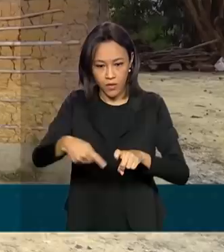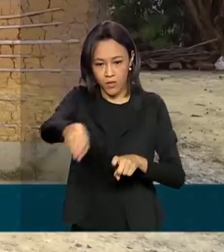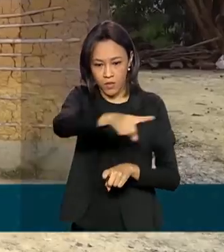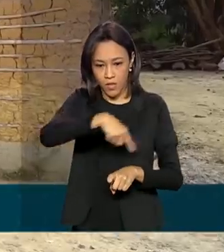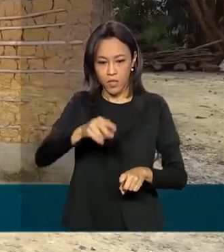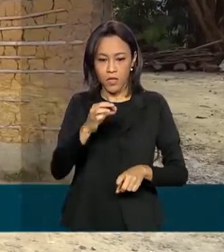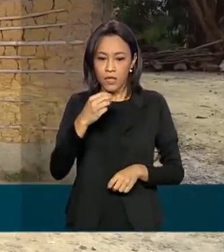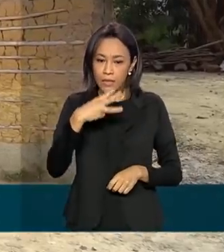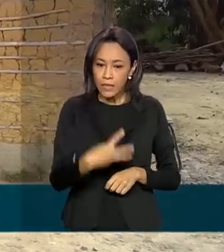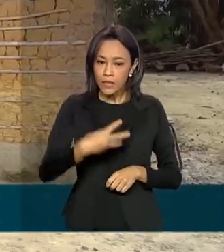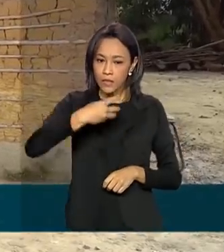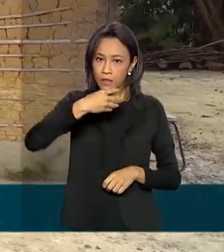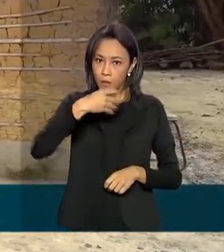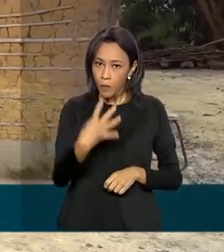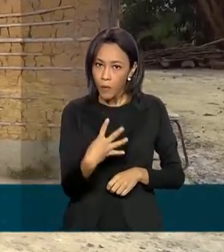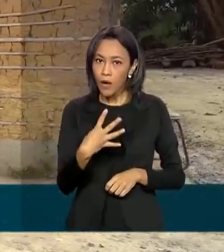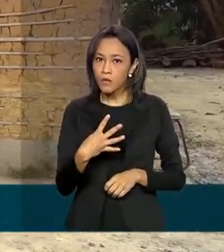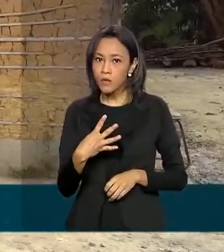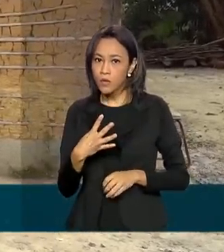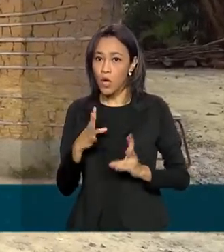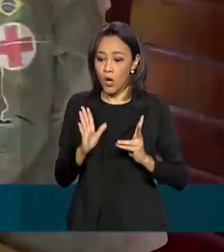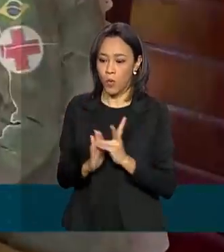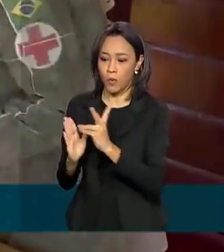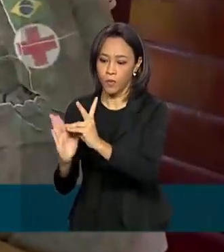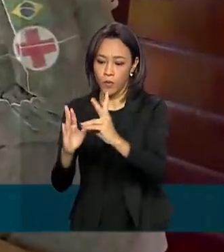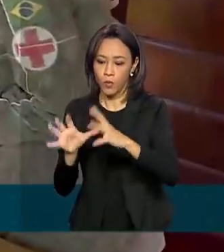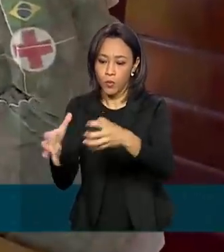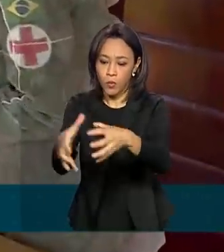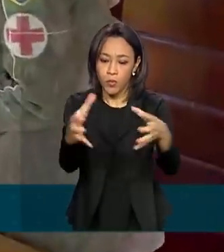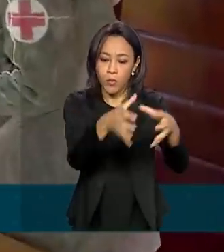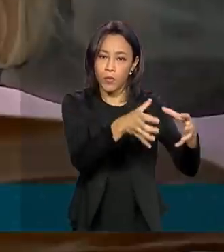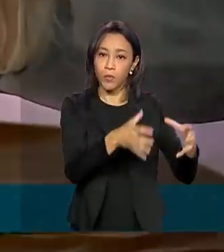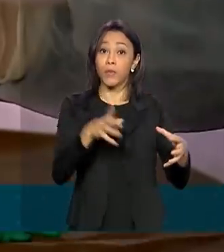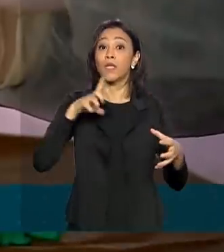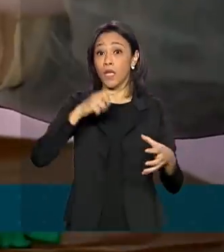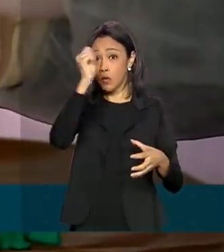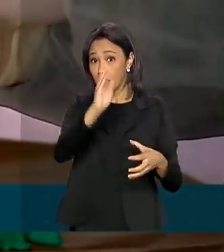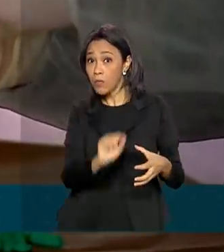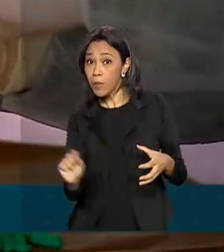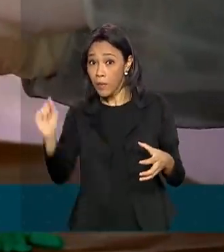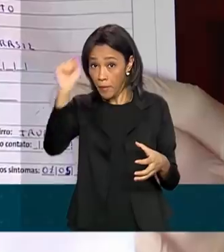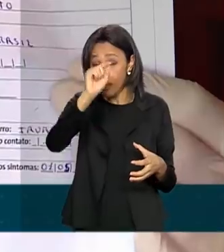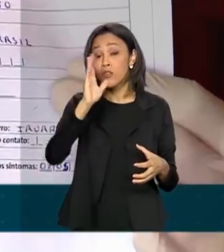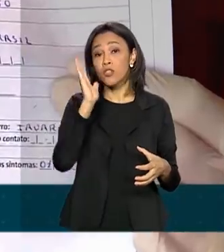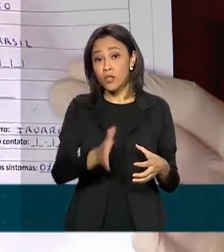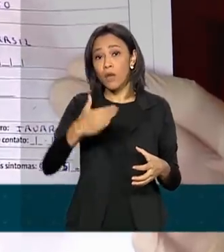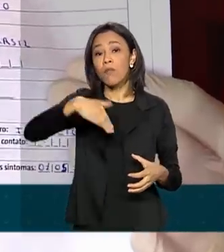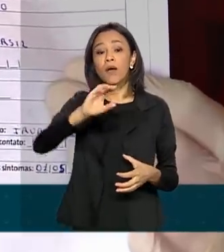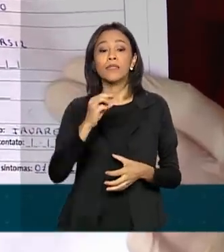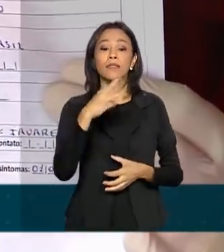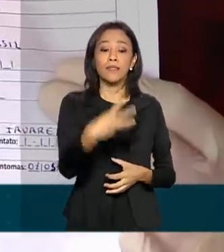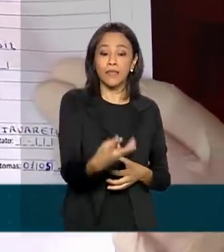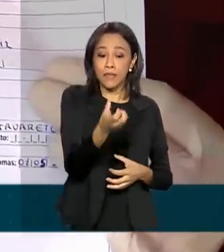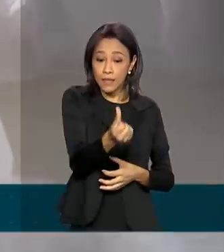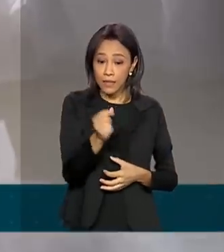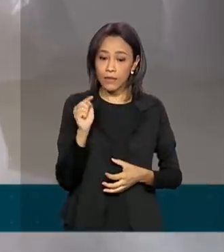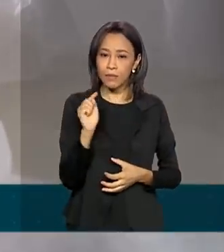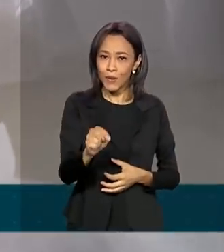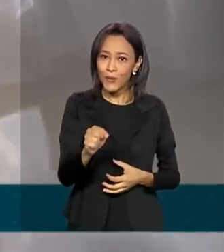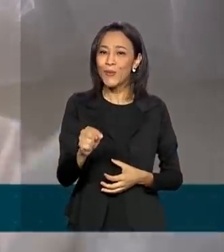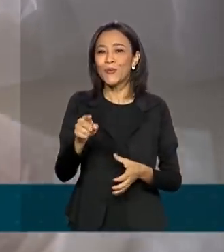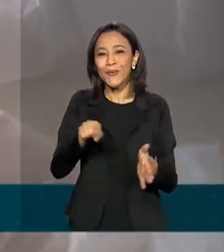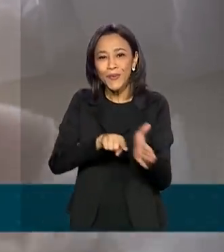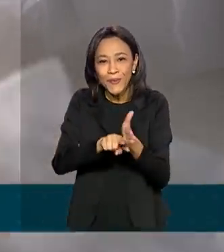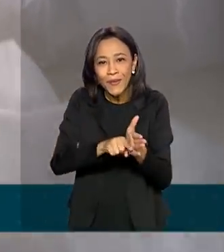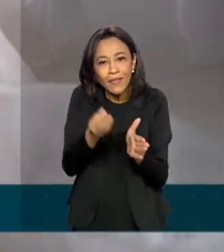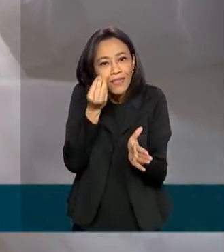34 distritos sanitários especiais indígenas existentes no país já receberam mais de 36 mil kits de testes